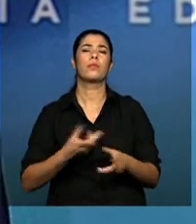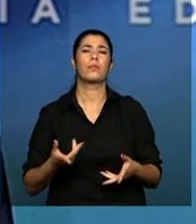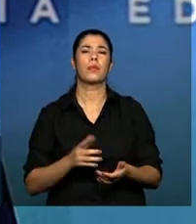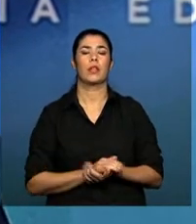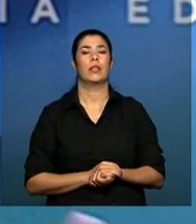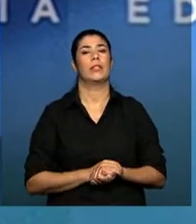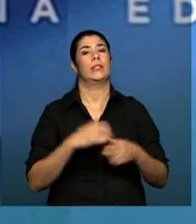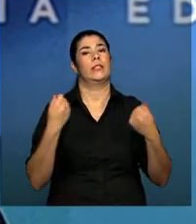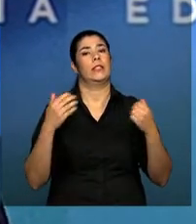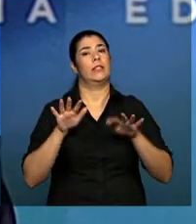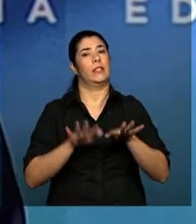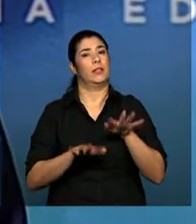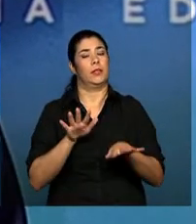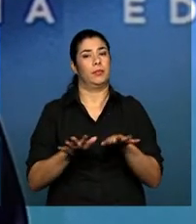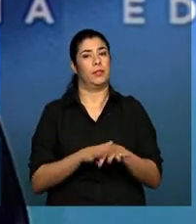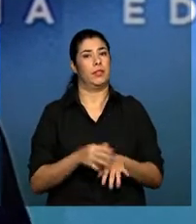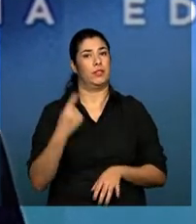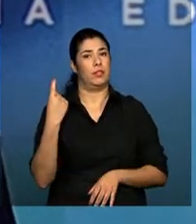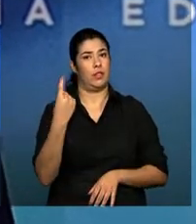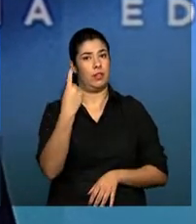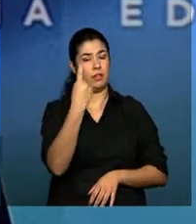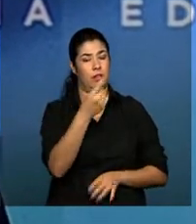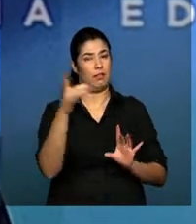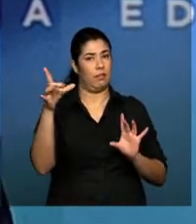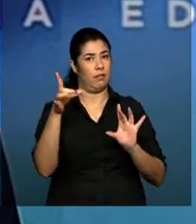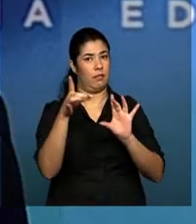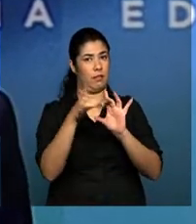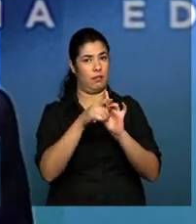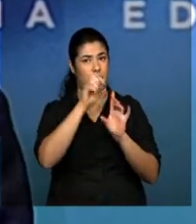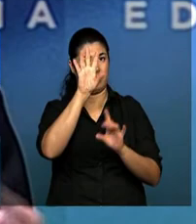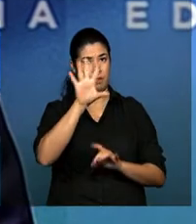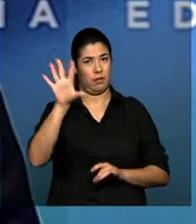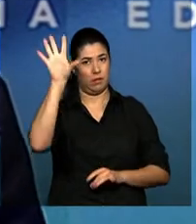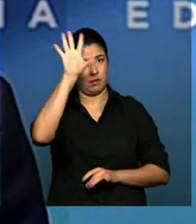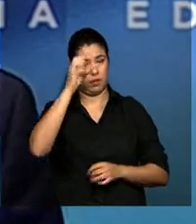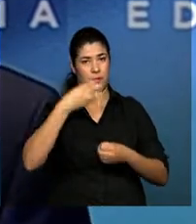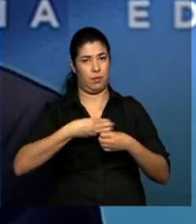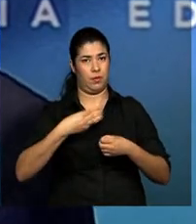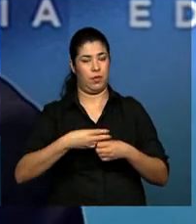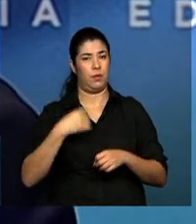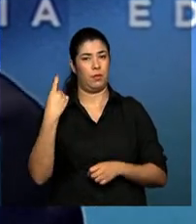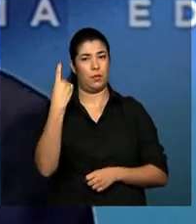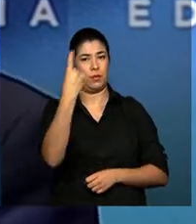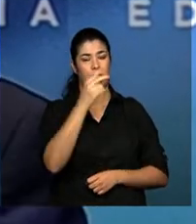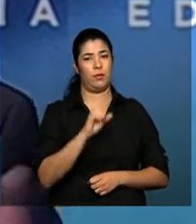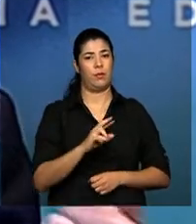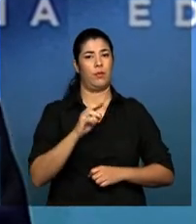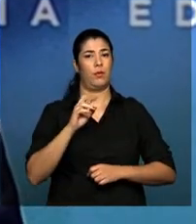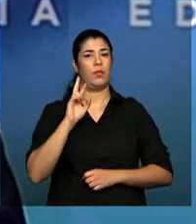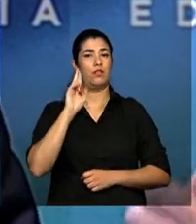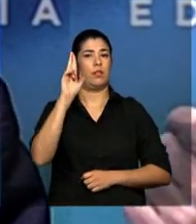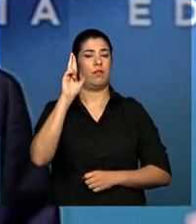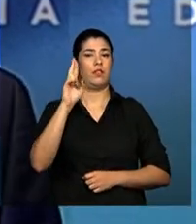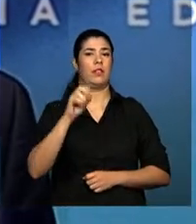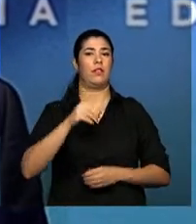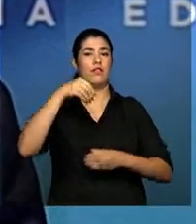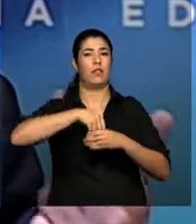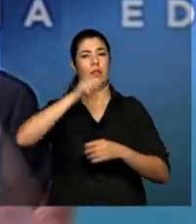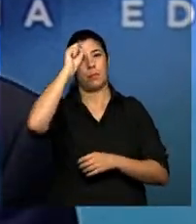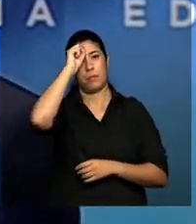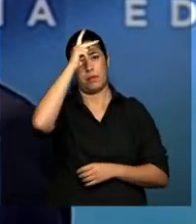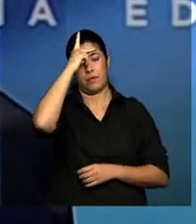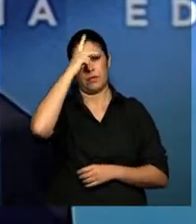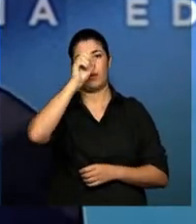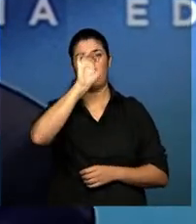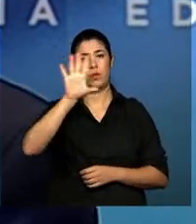mobilização dos estados e municípios, porque quase todos são serviços de referência que pertencem a prefeituras, estados